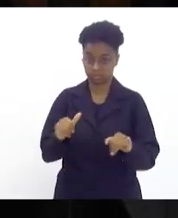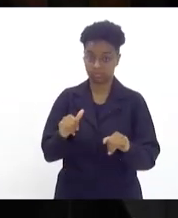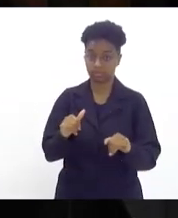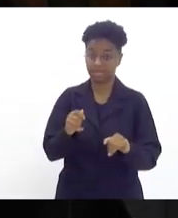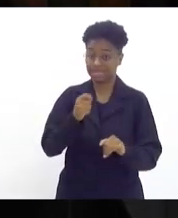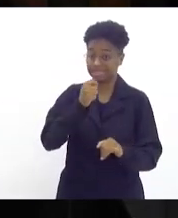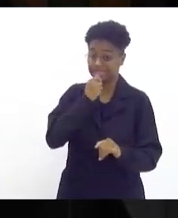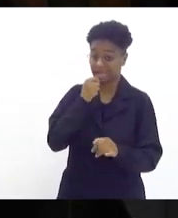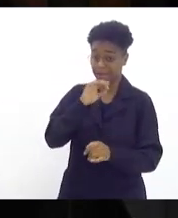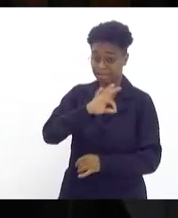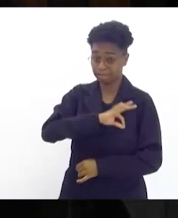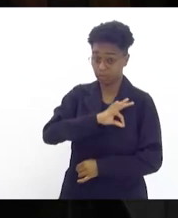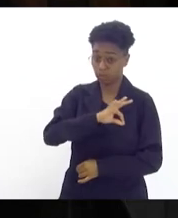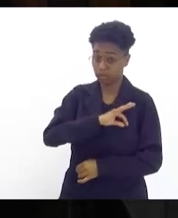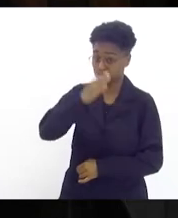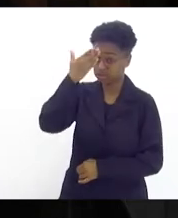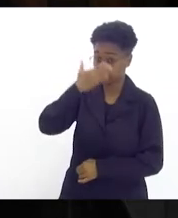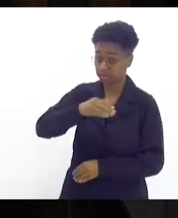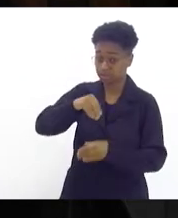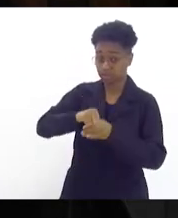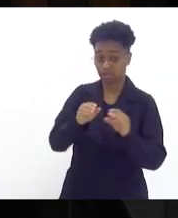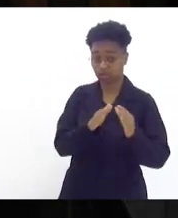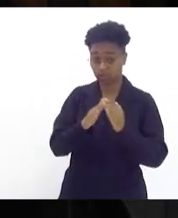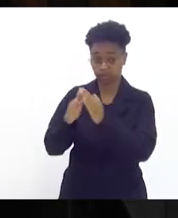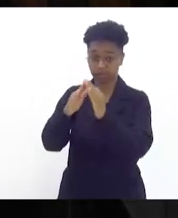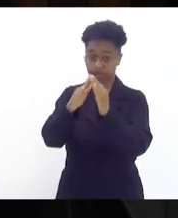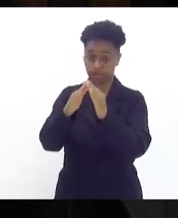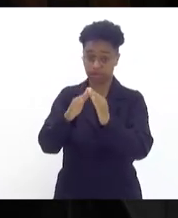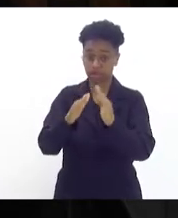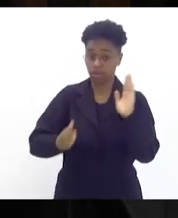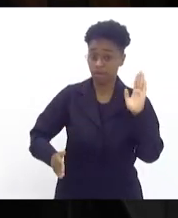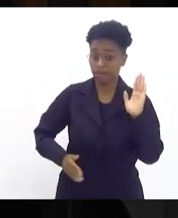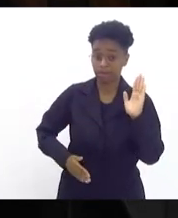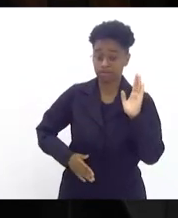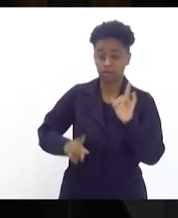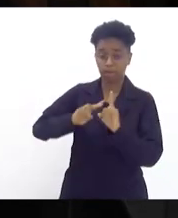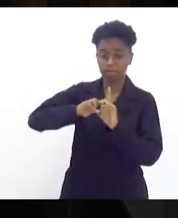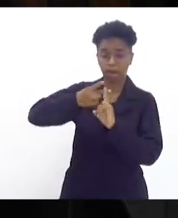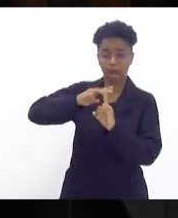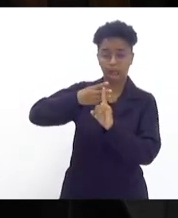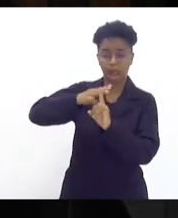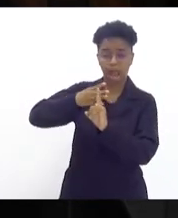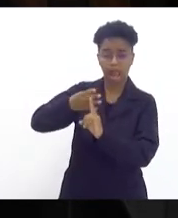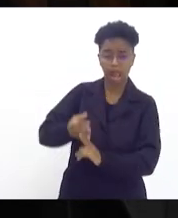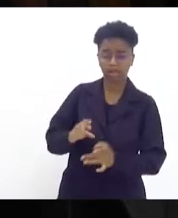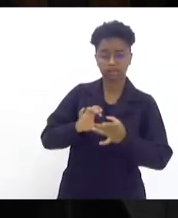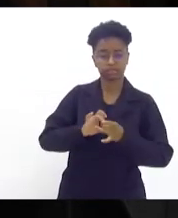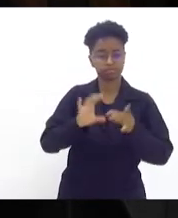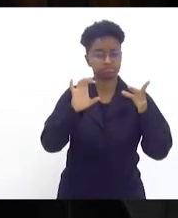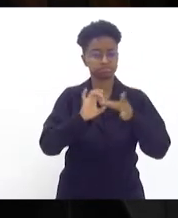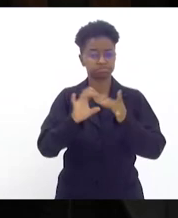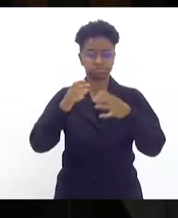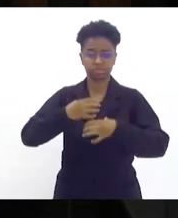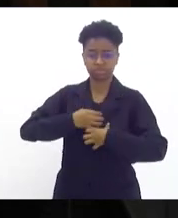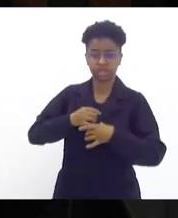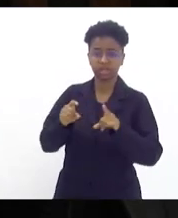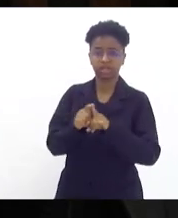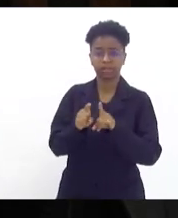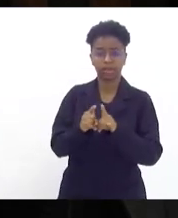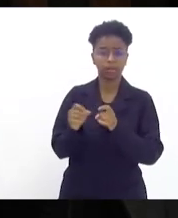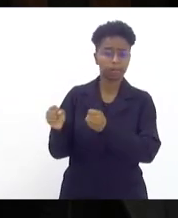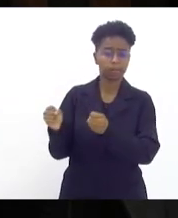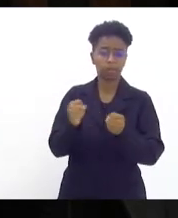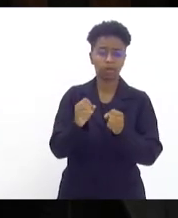sem a polícia presente nas comunidades, os criminosos estão cada vez mais à vontade, cada vez aumentando o seu